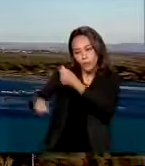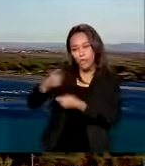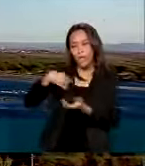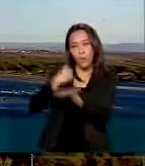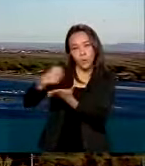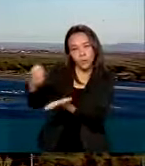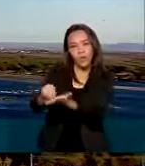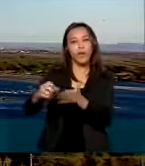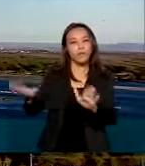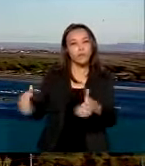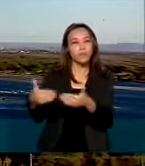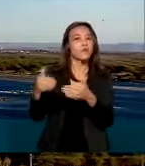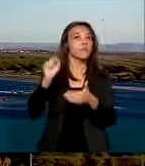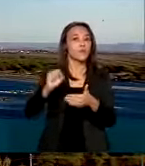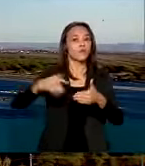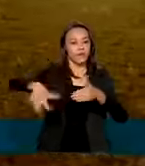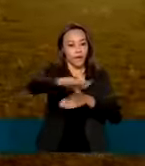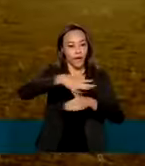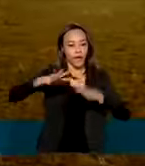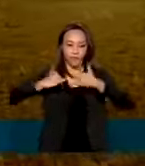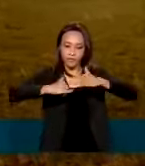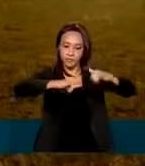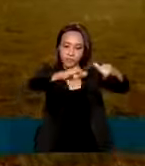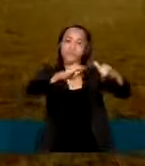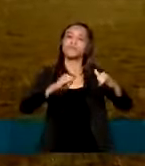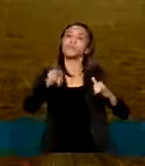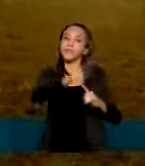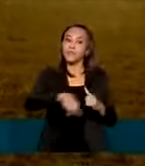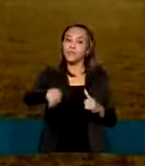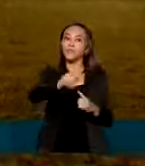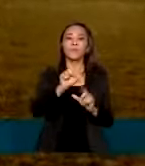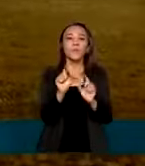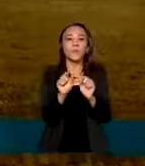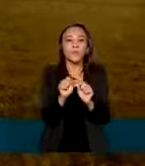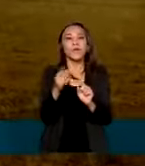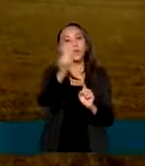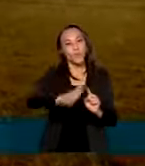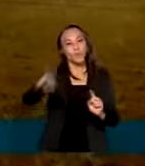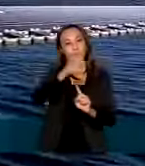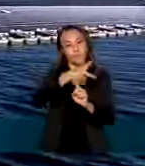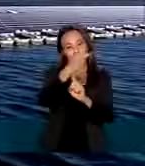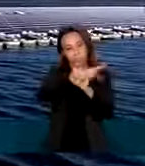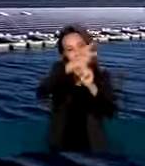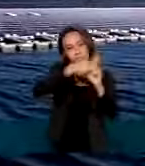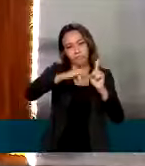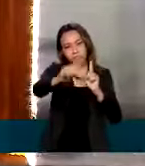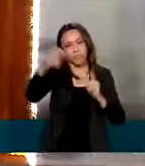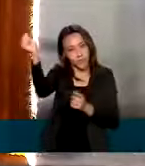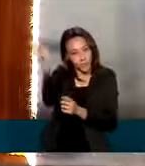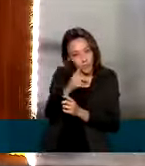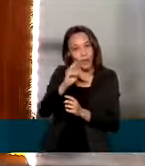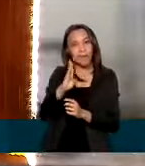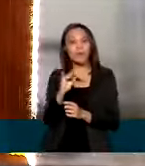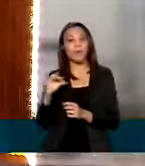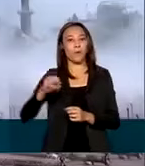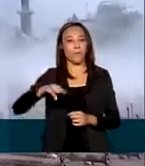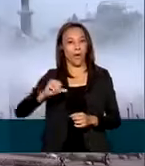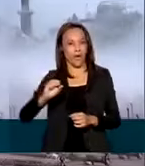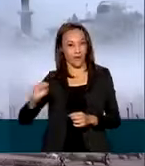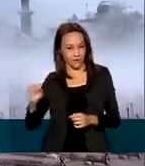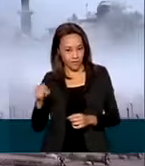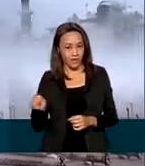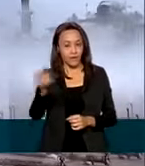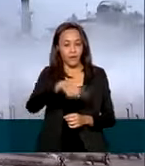para empreendimentos hidrelétricos e de geração a partir de fontes eólica, solar e de biomassa.